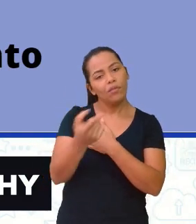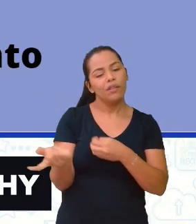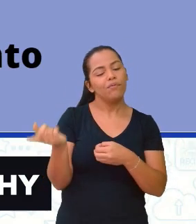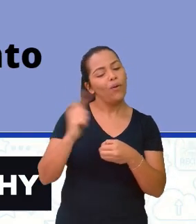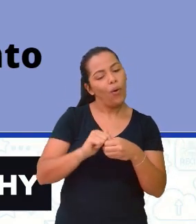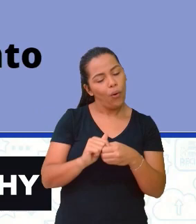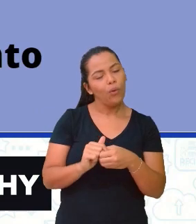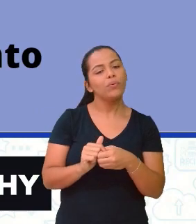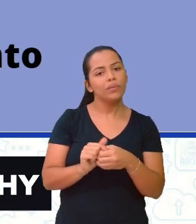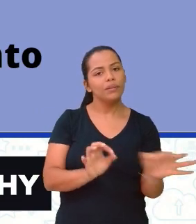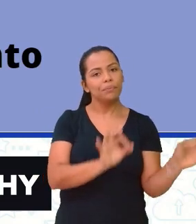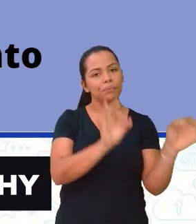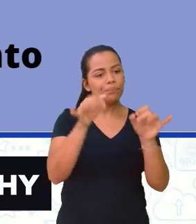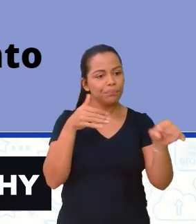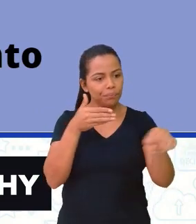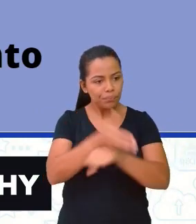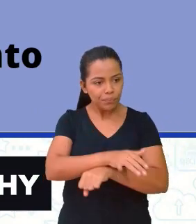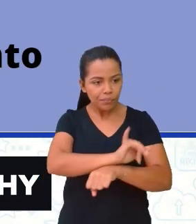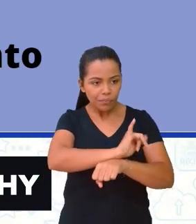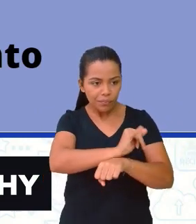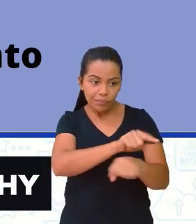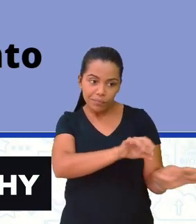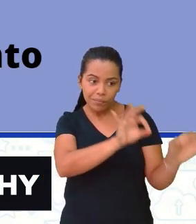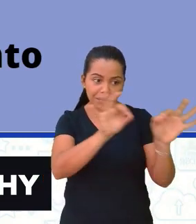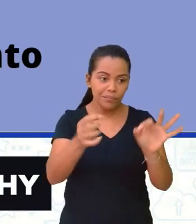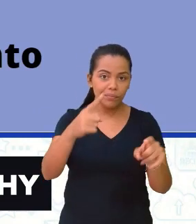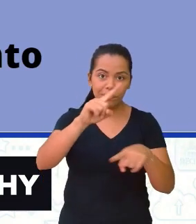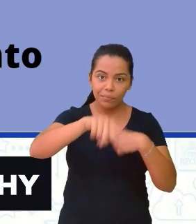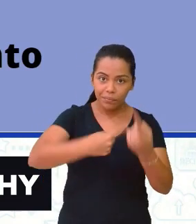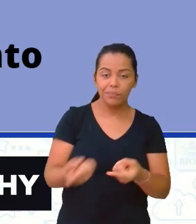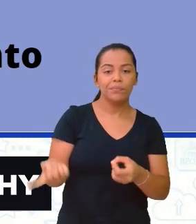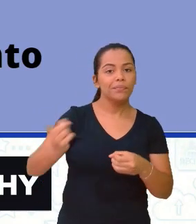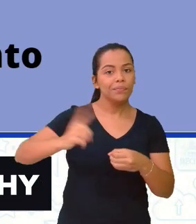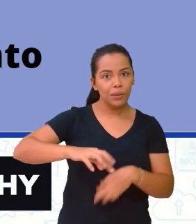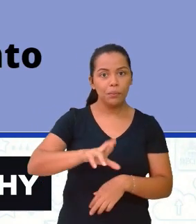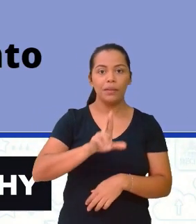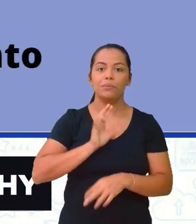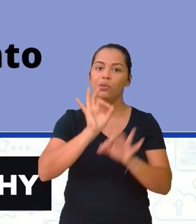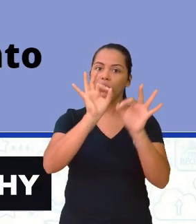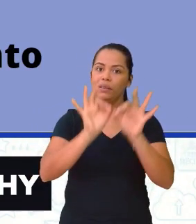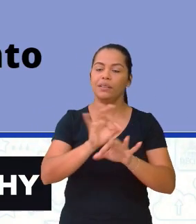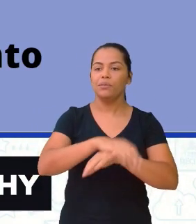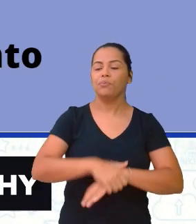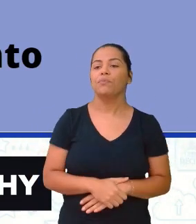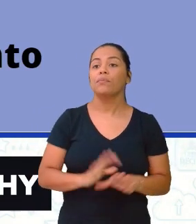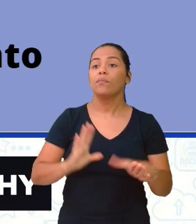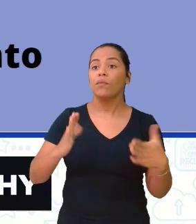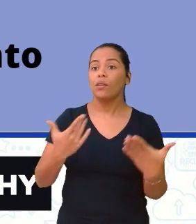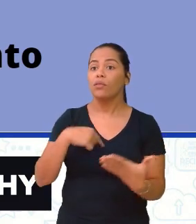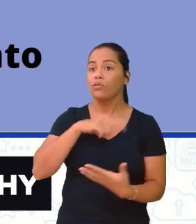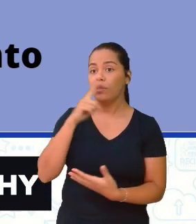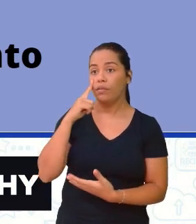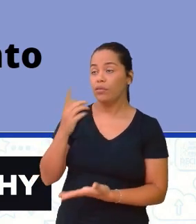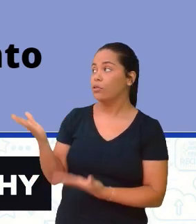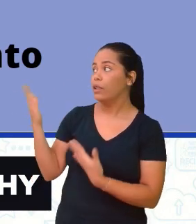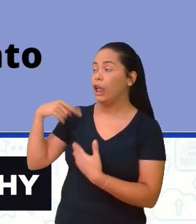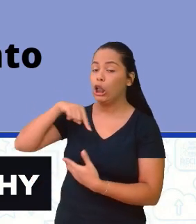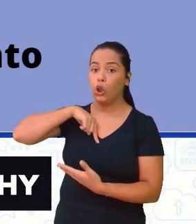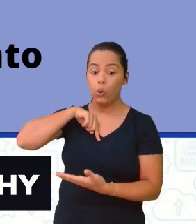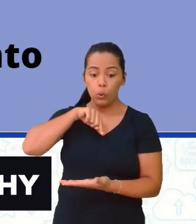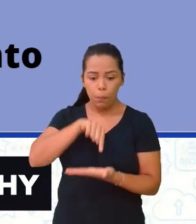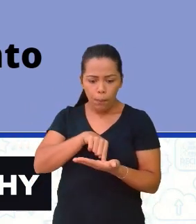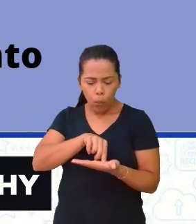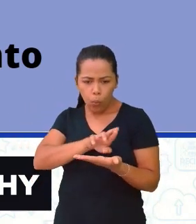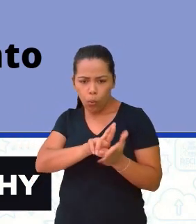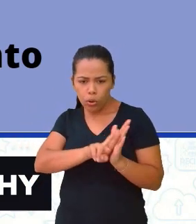assistir e venha aqui responder com mais propriedade. Então, a gente observando aí o nosso ponto de referência ou